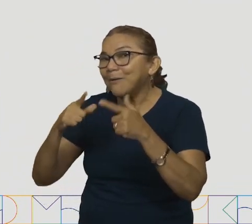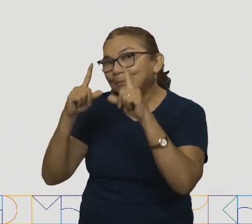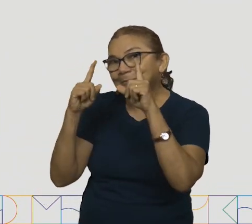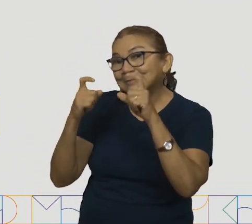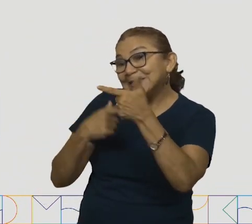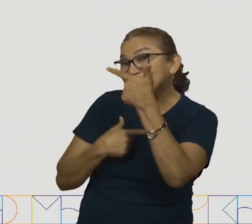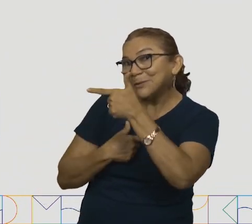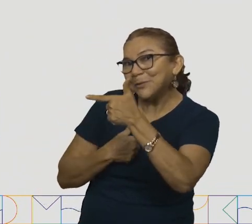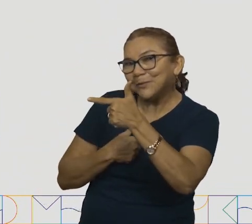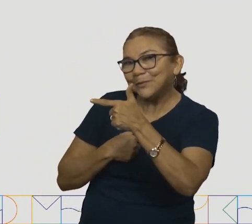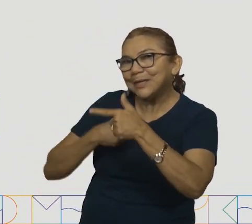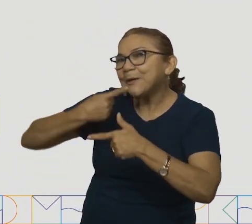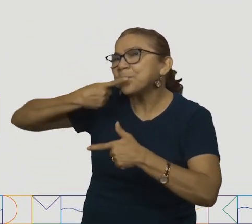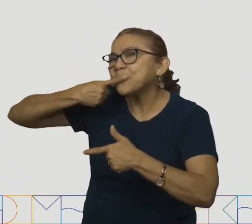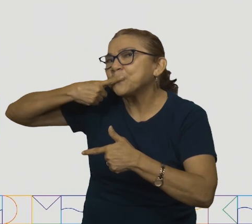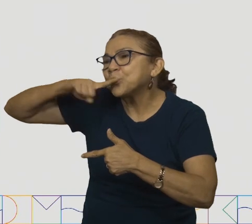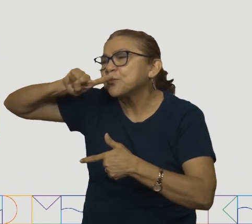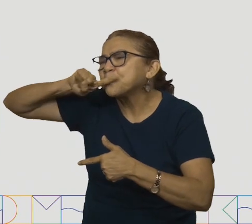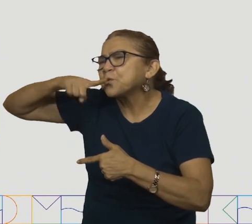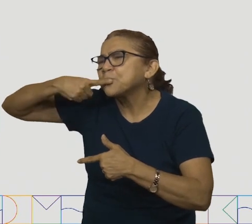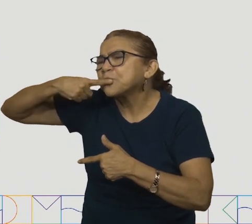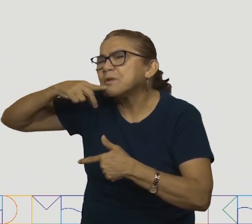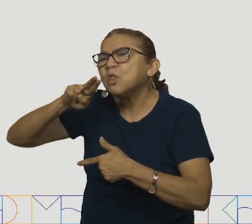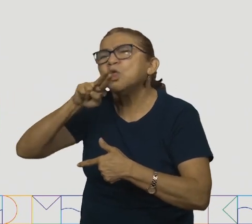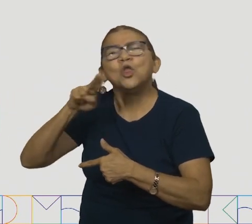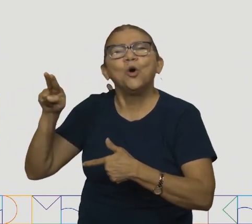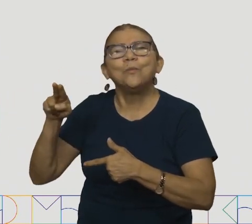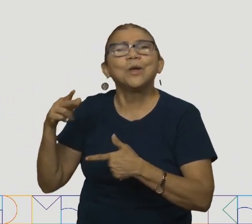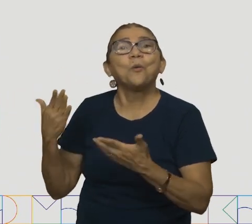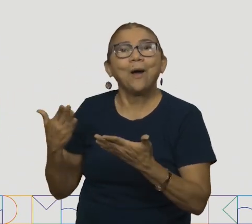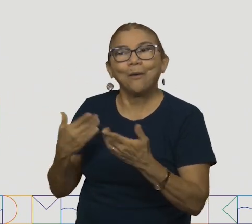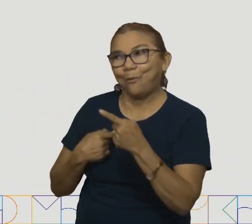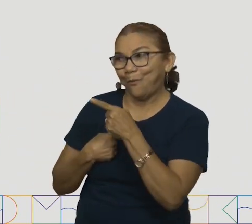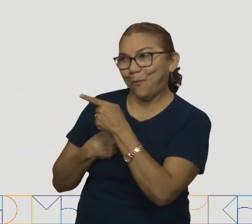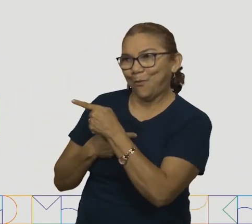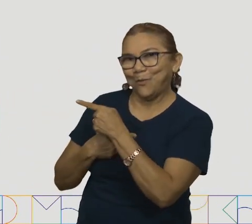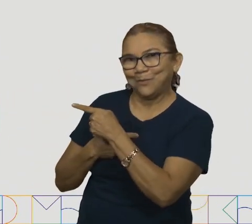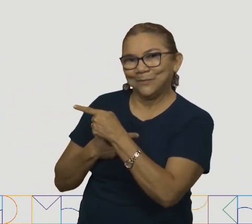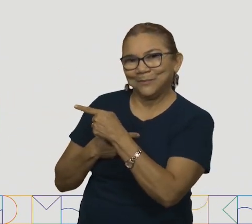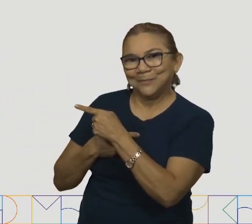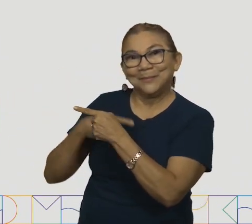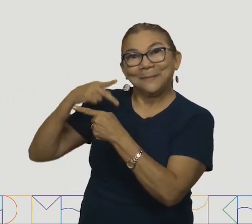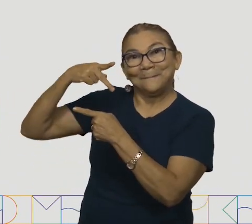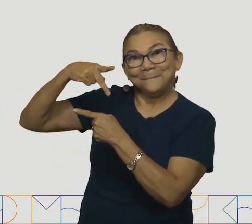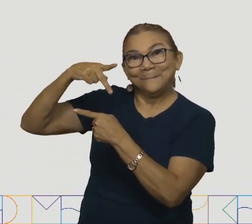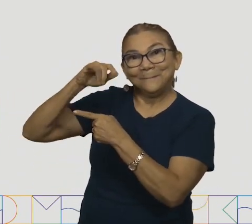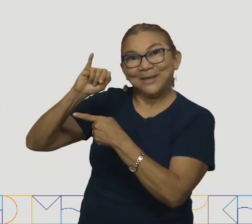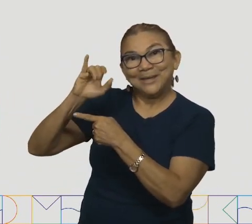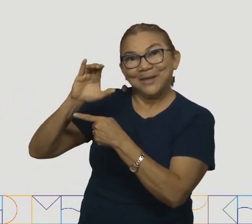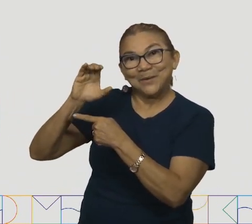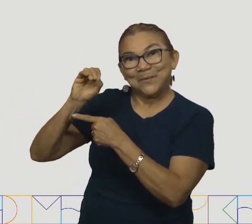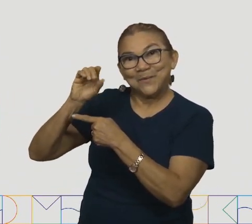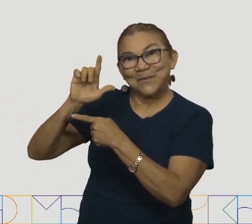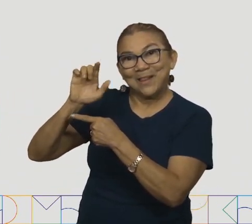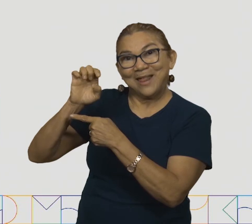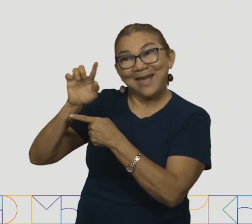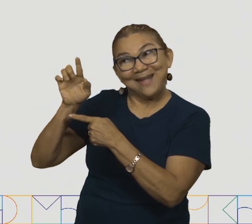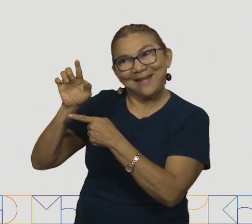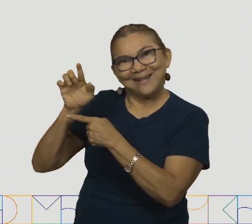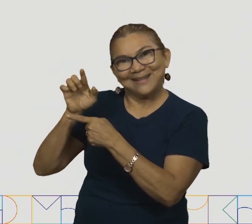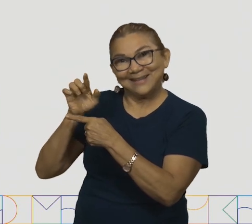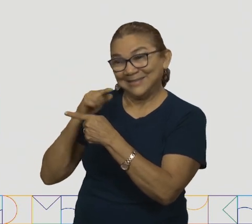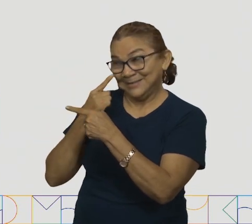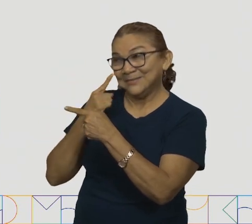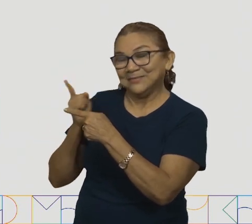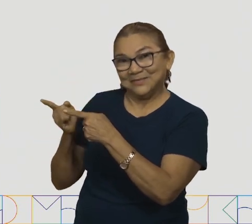escreve? Vamos lá? É o picolé. Hoje, crianças, nós fizemos a receita do picolé de